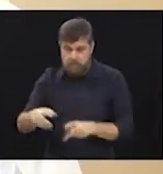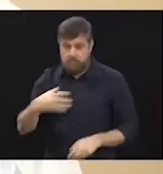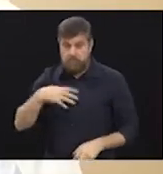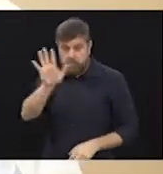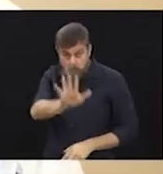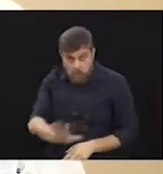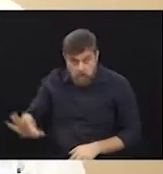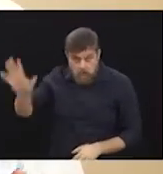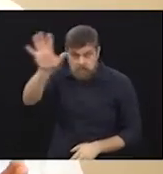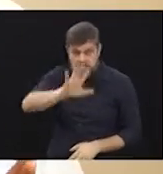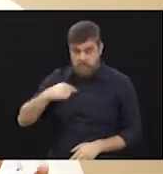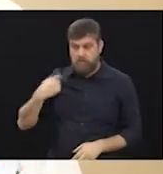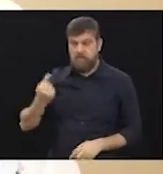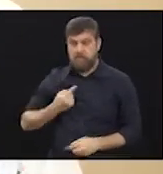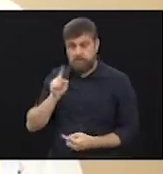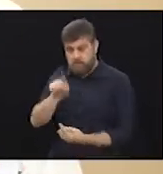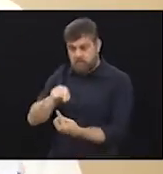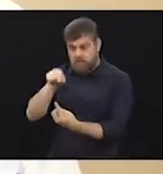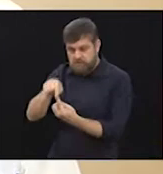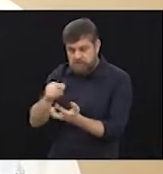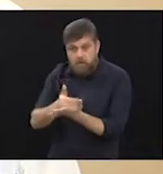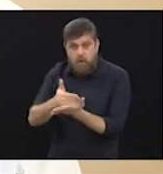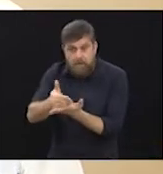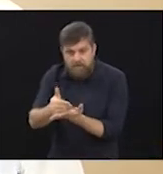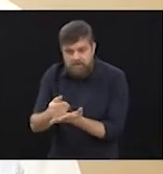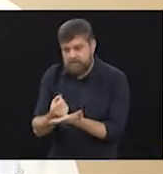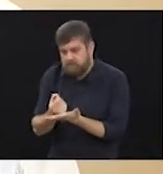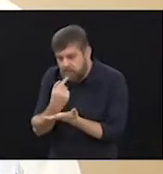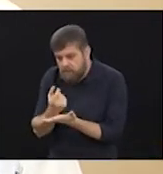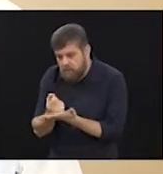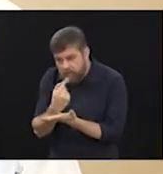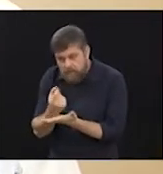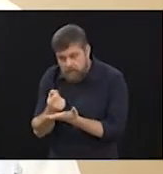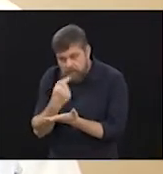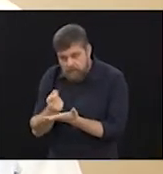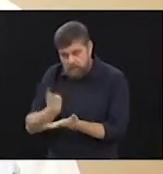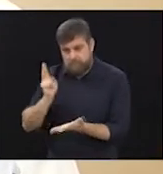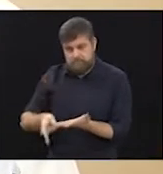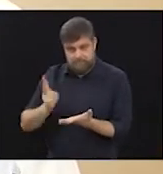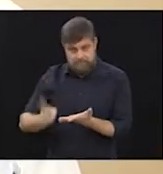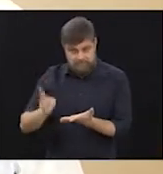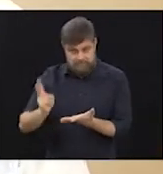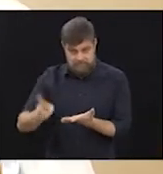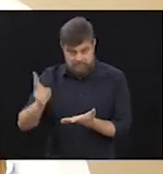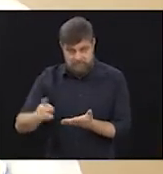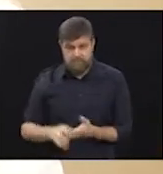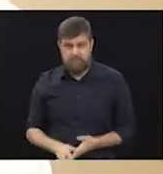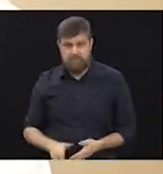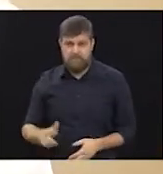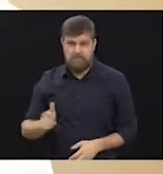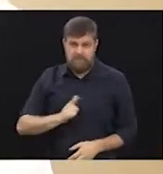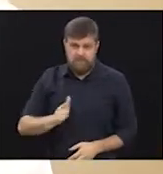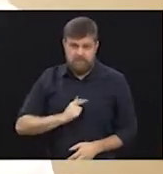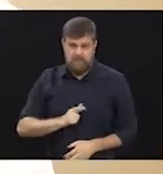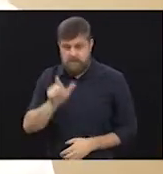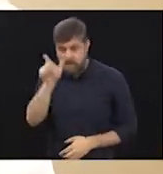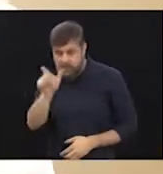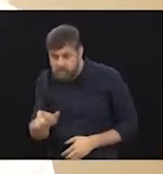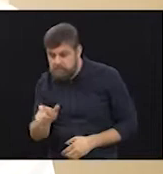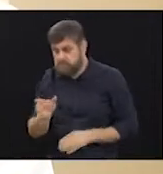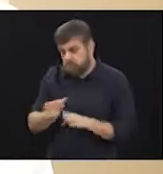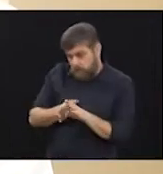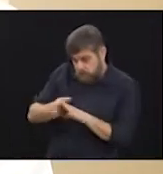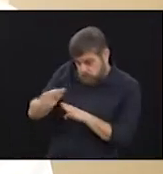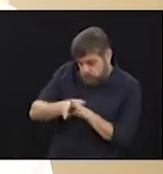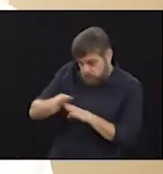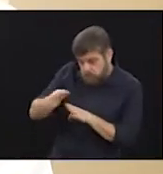forma geral, a gente tenta inicialmente tratar somente com medicação via oral. Então, a recomendação